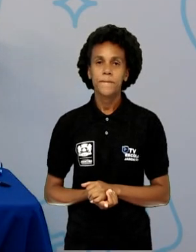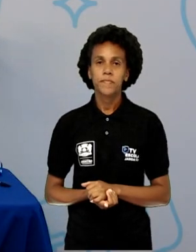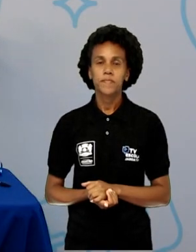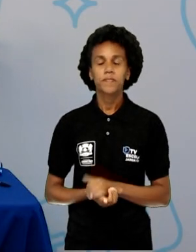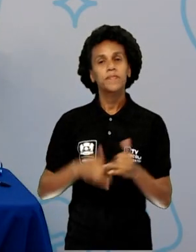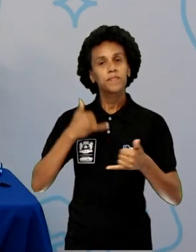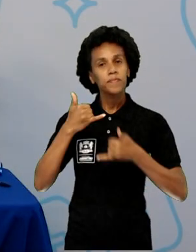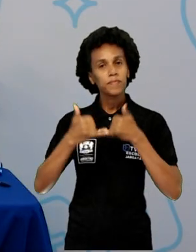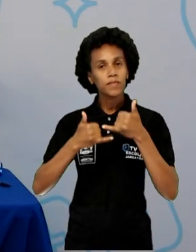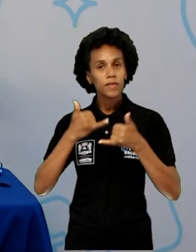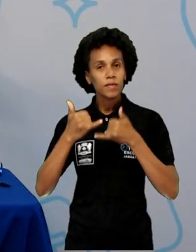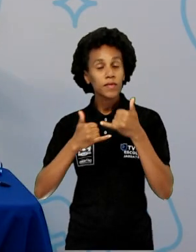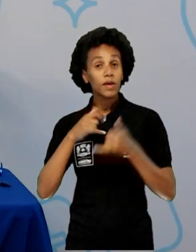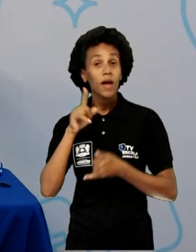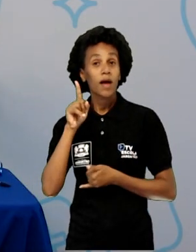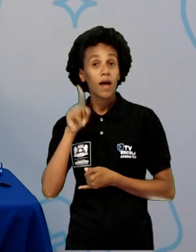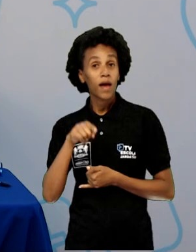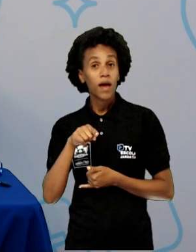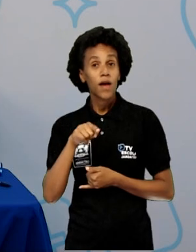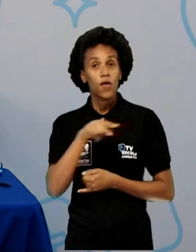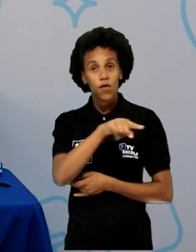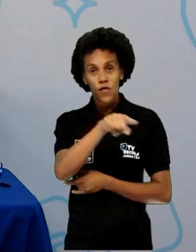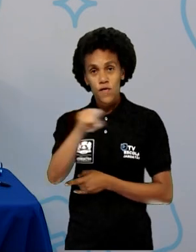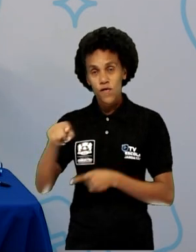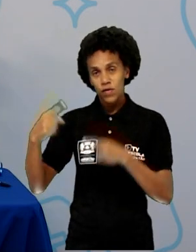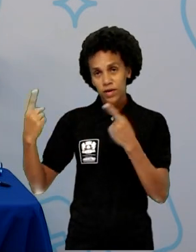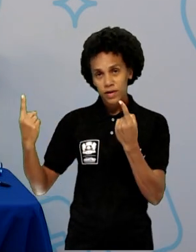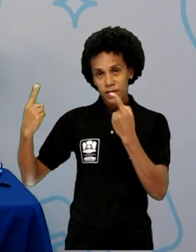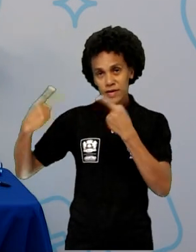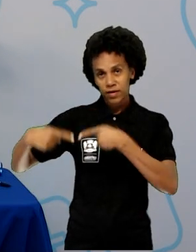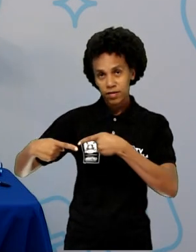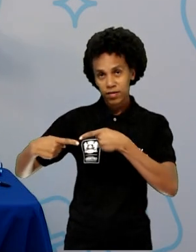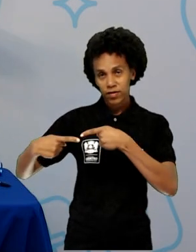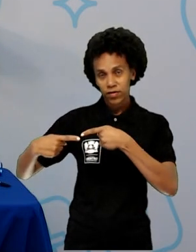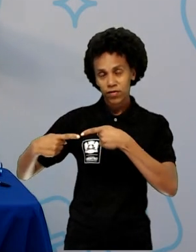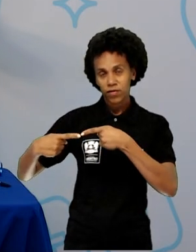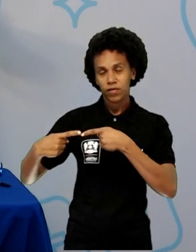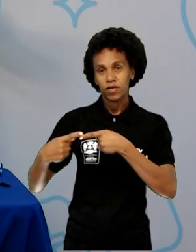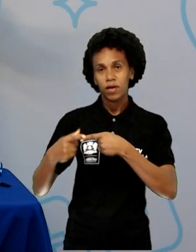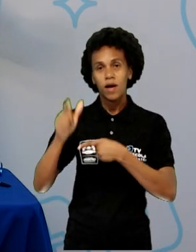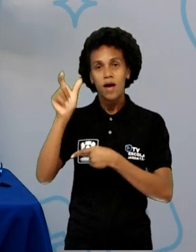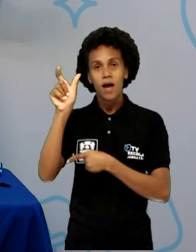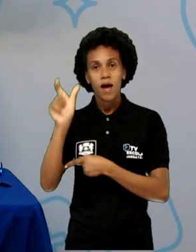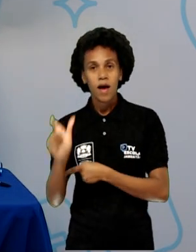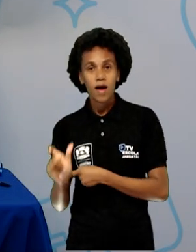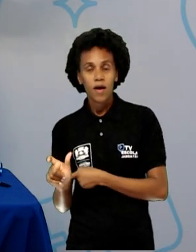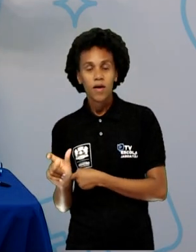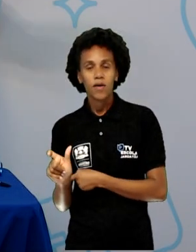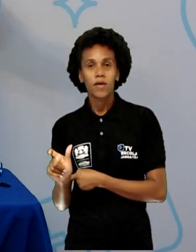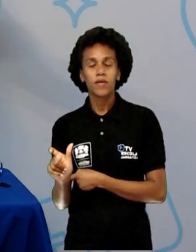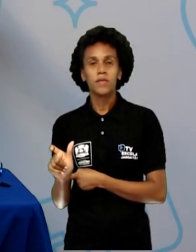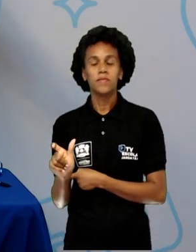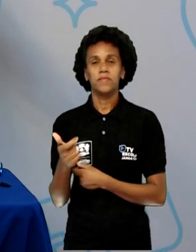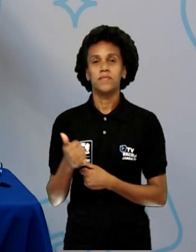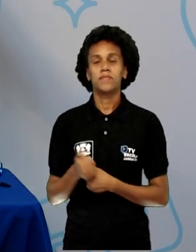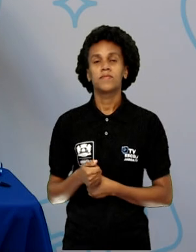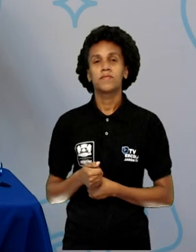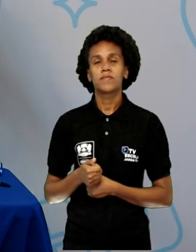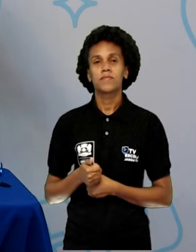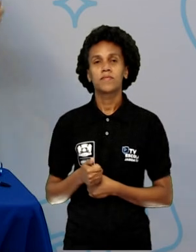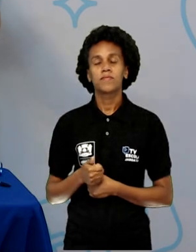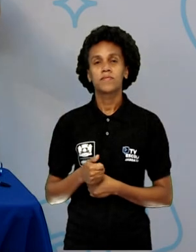vai ser o seguinte, ó. Vocês vão desafiar com mais alguém e a corrida vai ser para enrolar a fita.